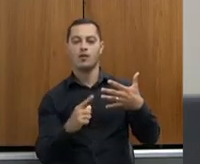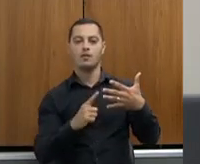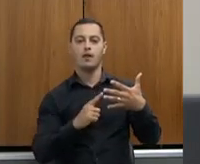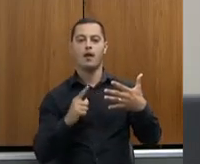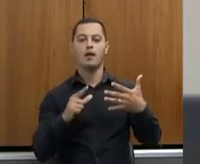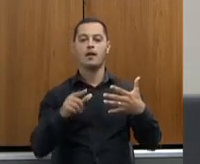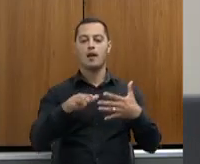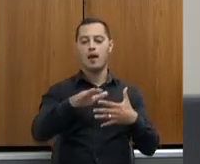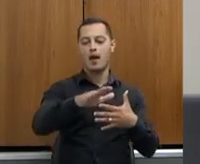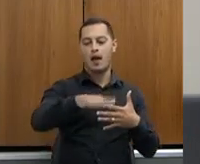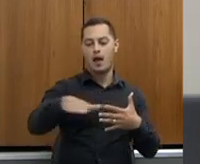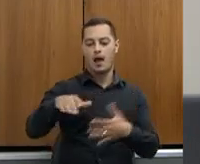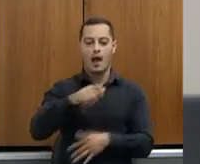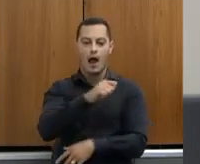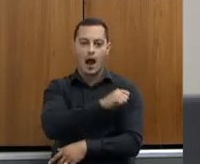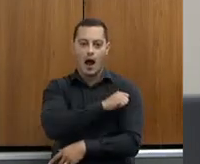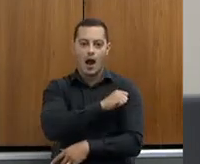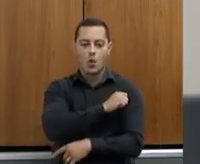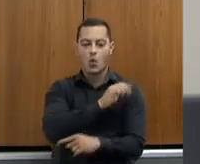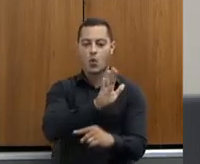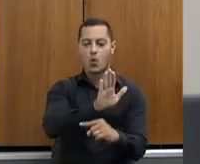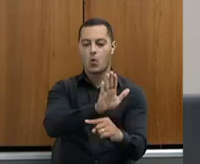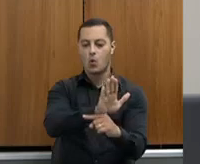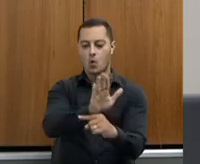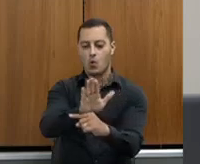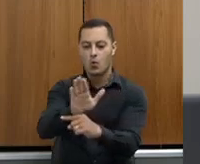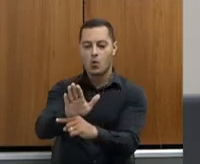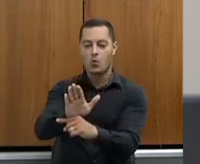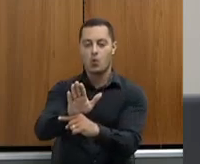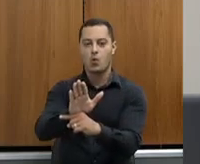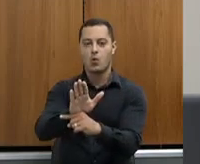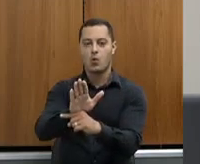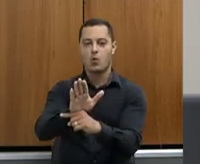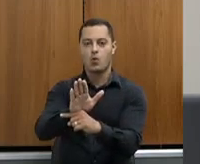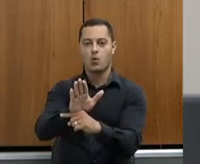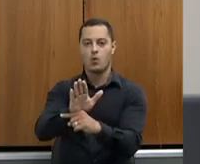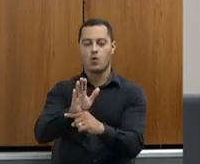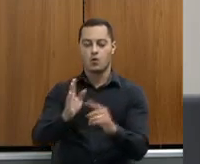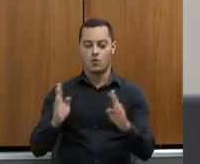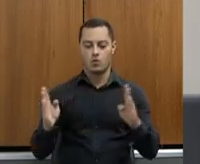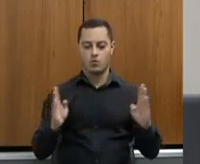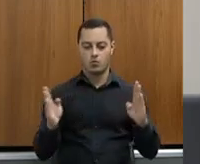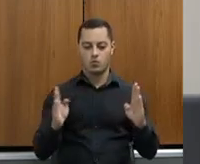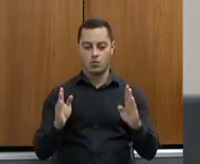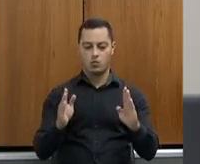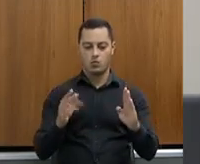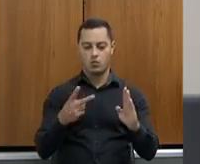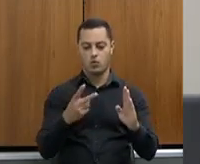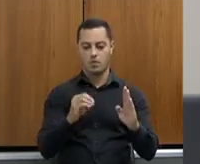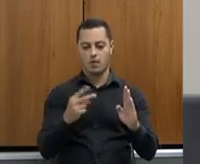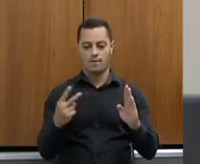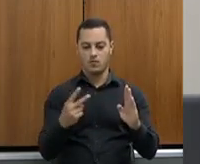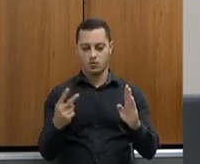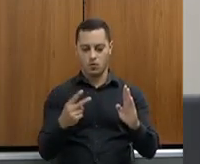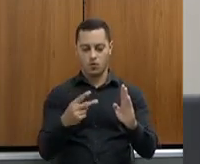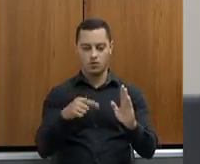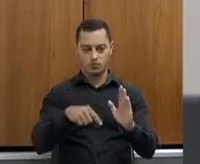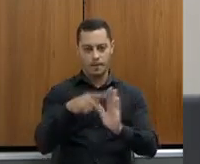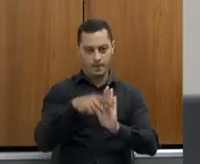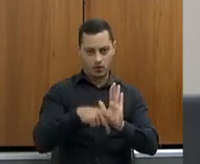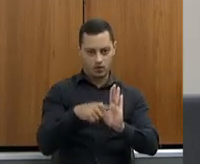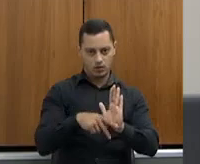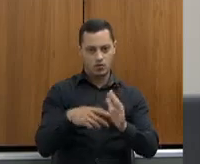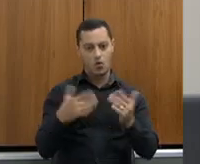pelo projeto Sanitaristas Mirins no ano de 2022? E quais as perspectivas para ampliação desse projeto